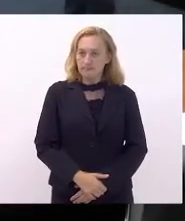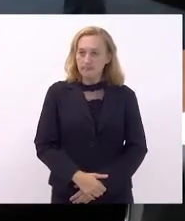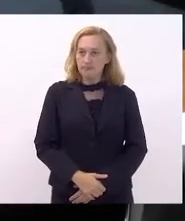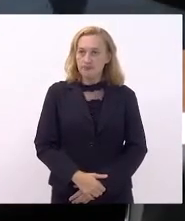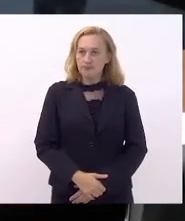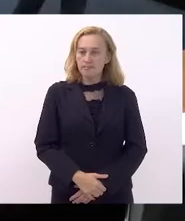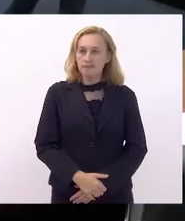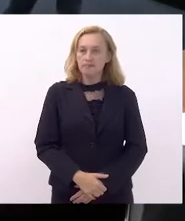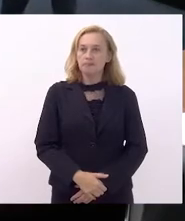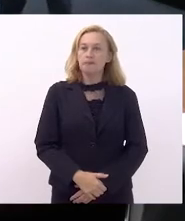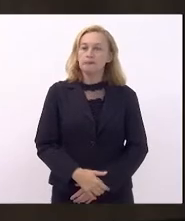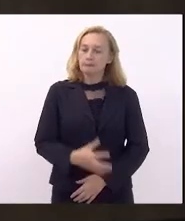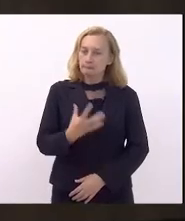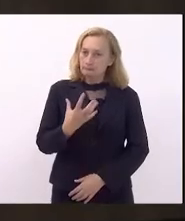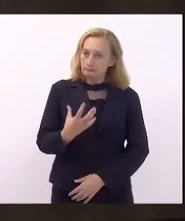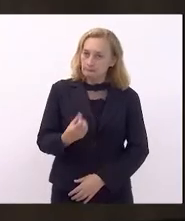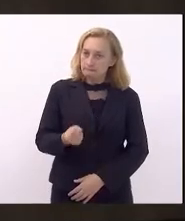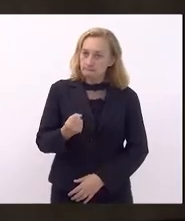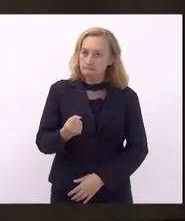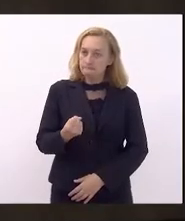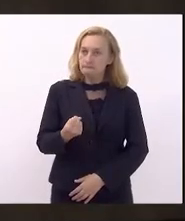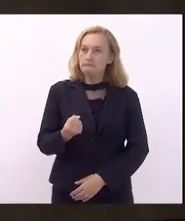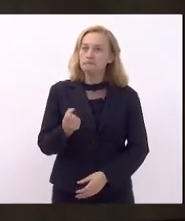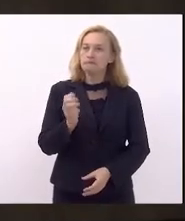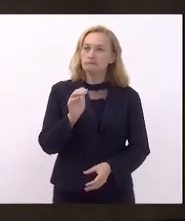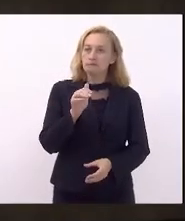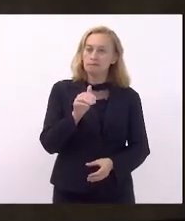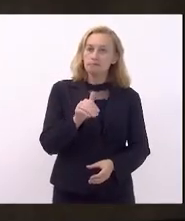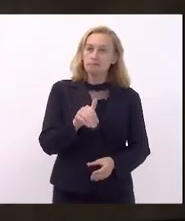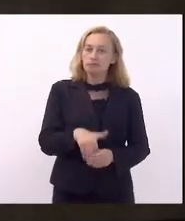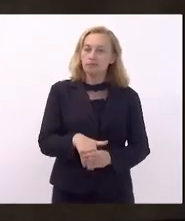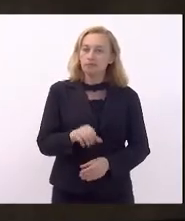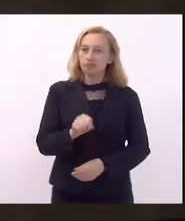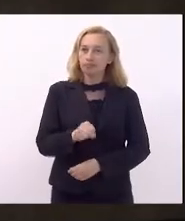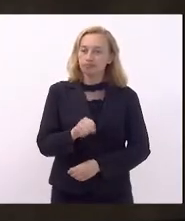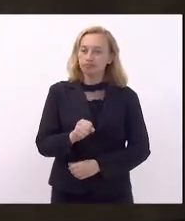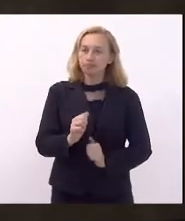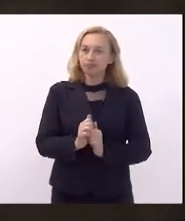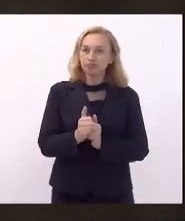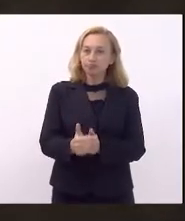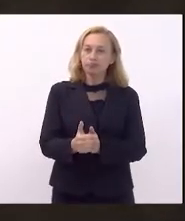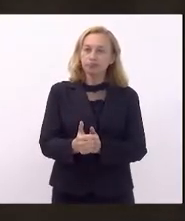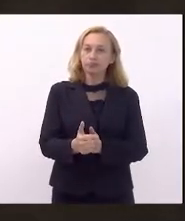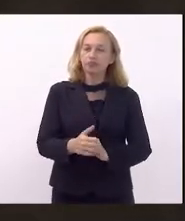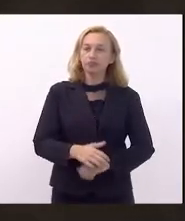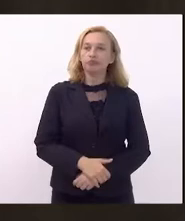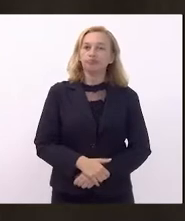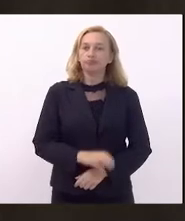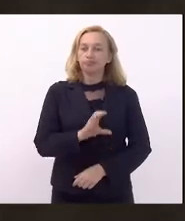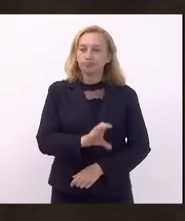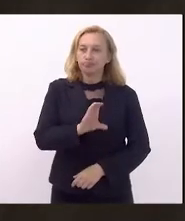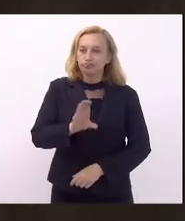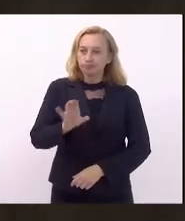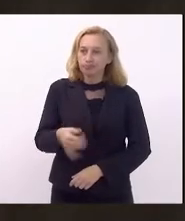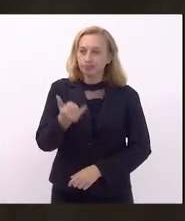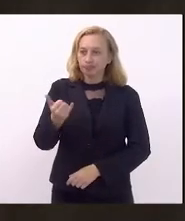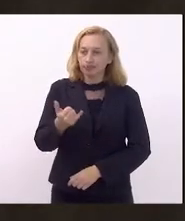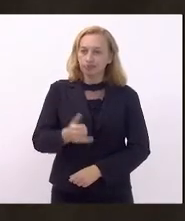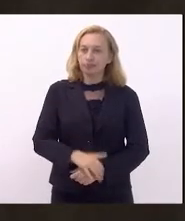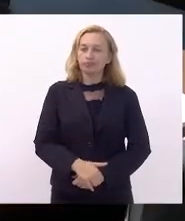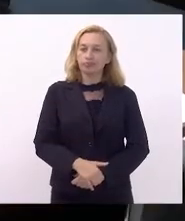No mérito, Sr. Presidente, voto favorável, acompanhando o parecer da CCJ,